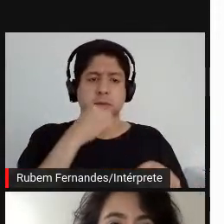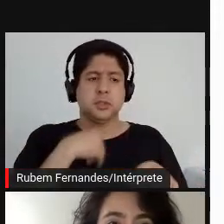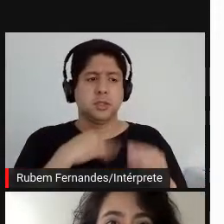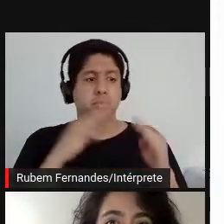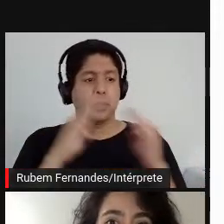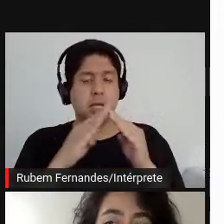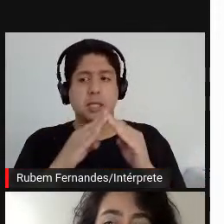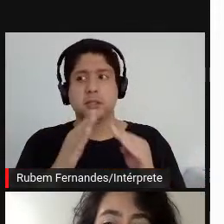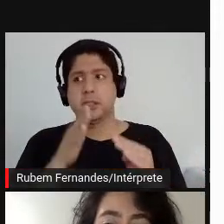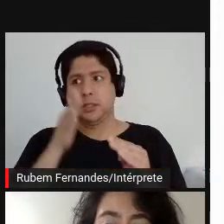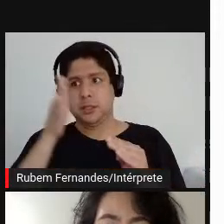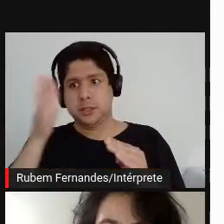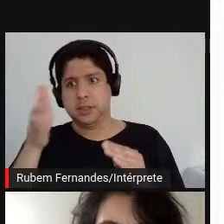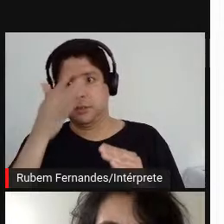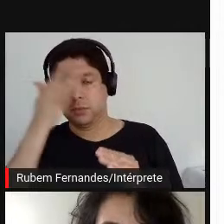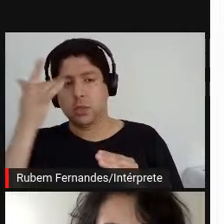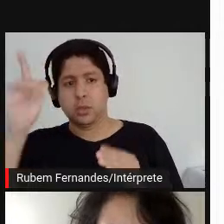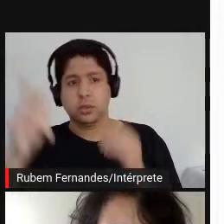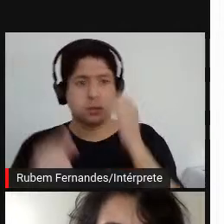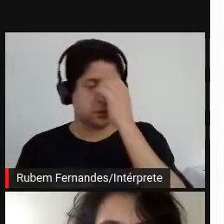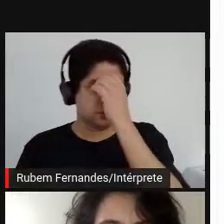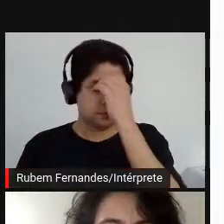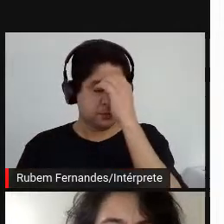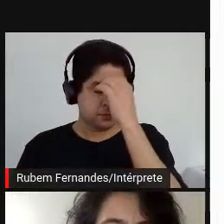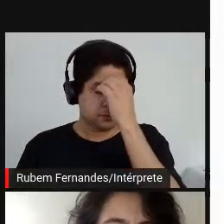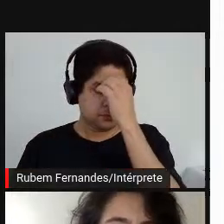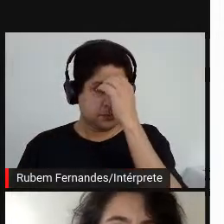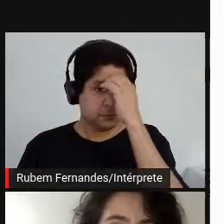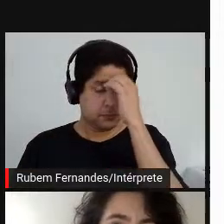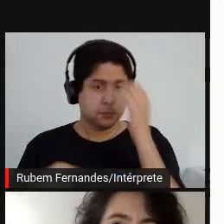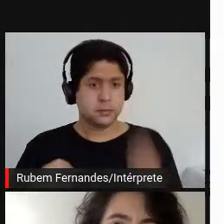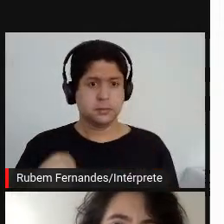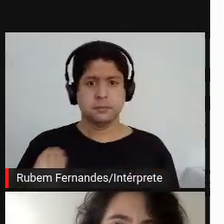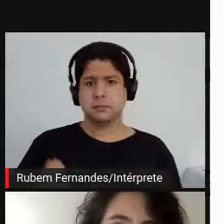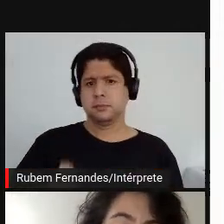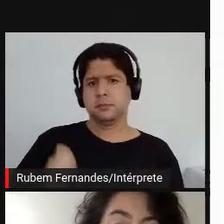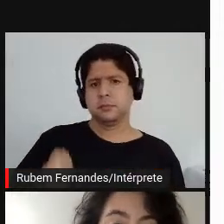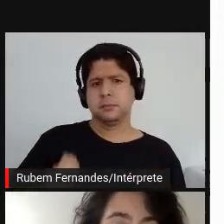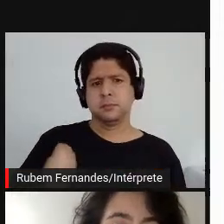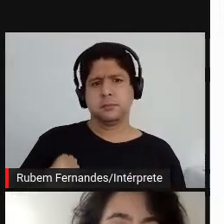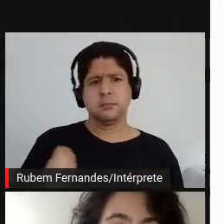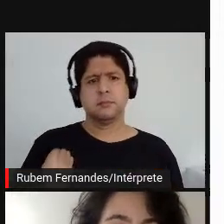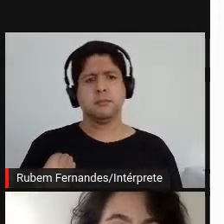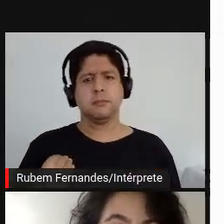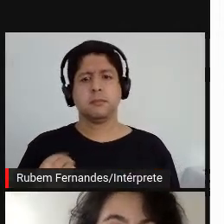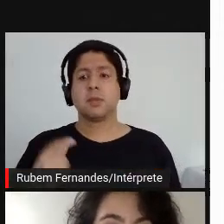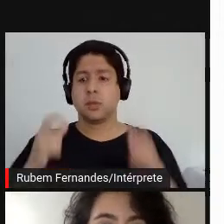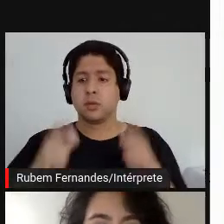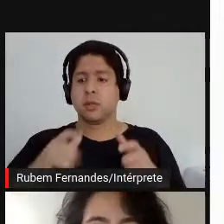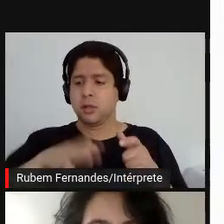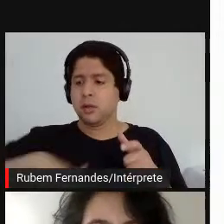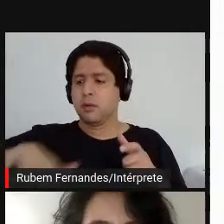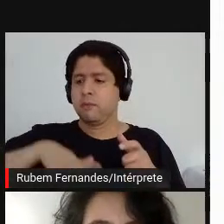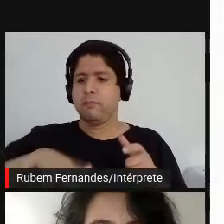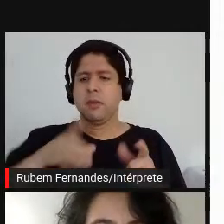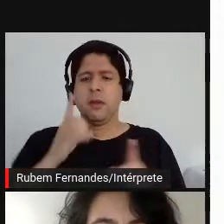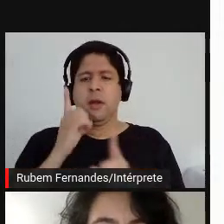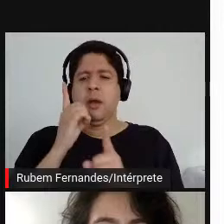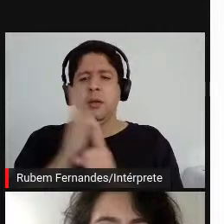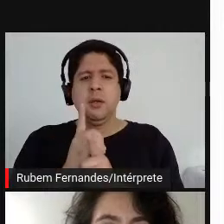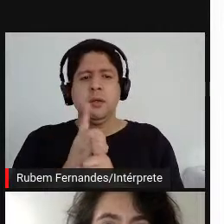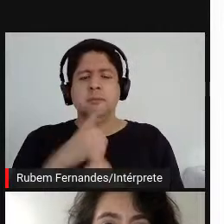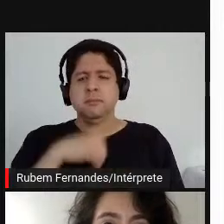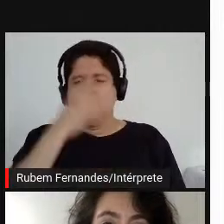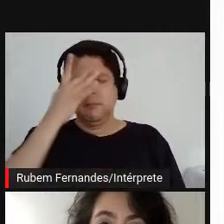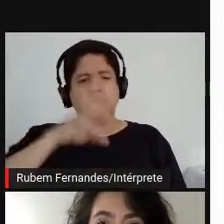de estar dividindo esse espaço, Entrando num espaço que não era